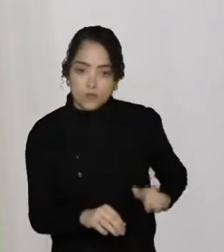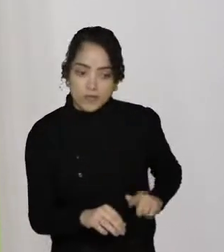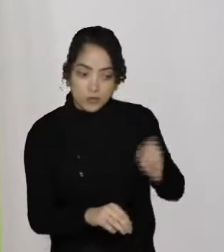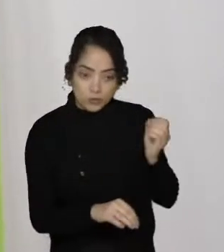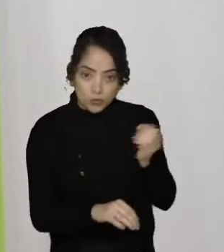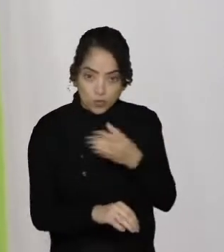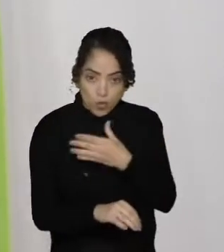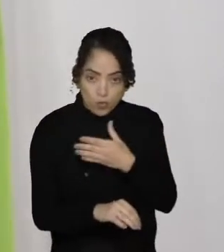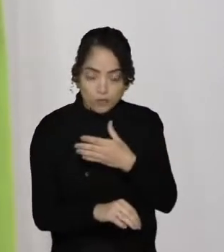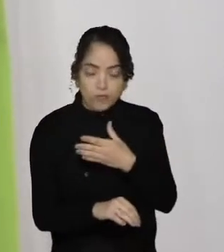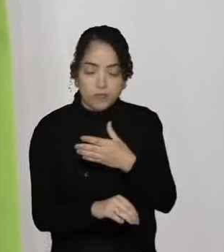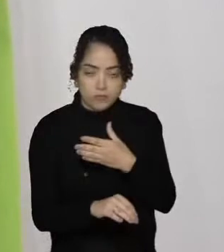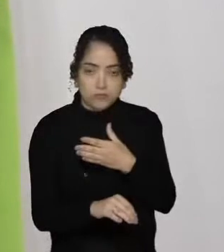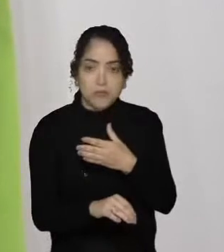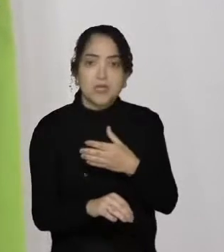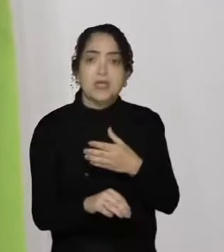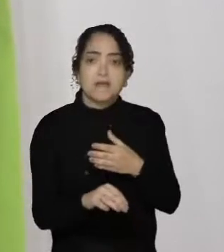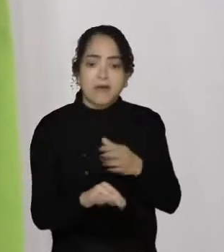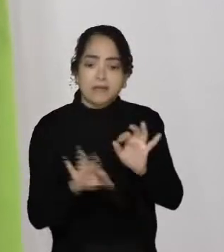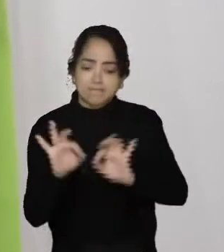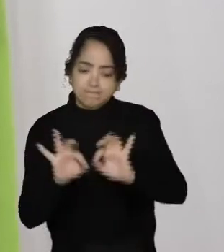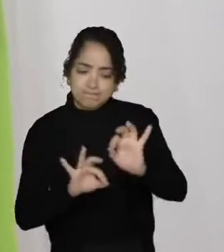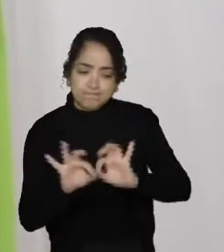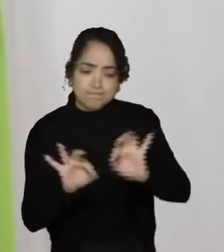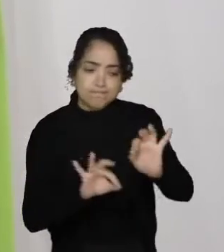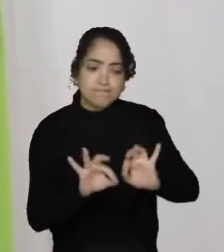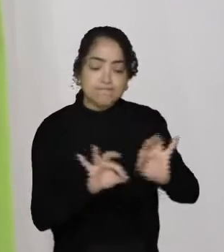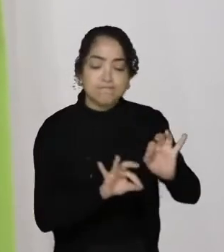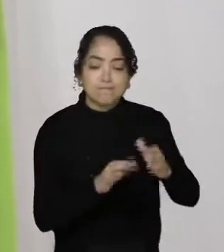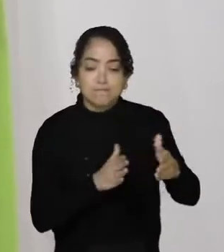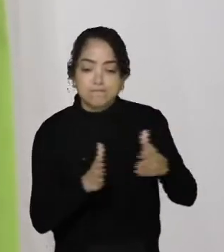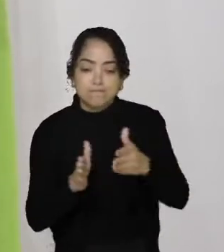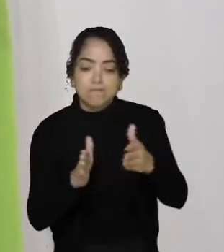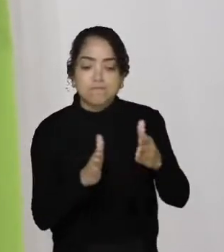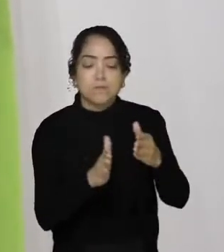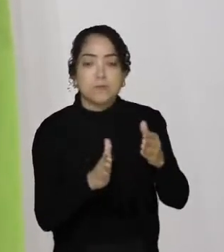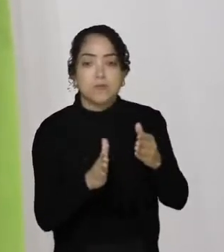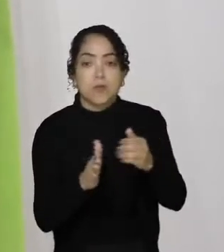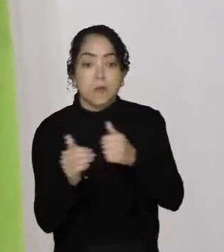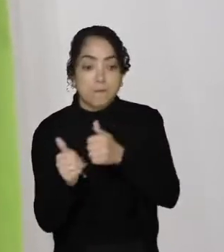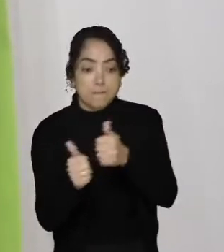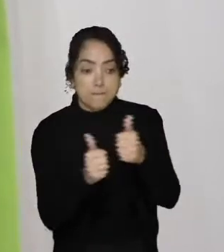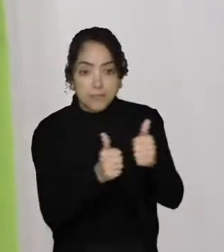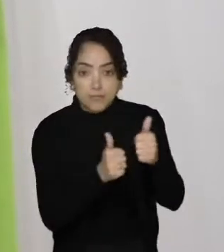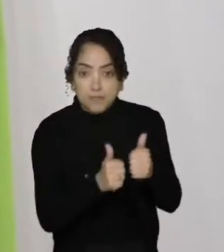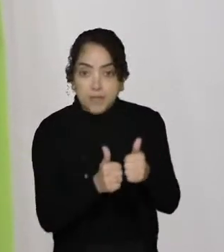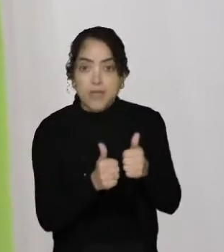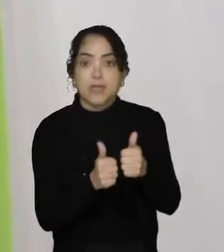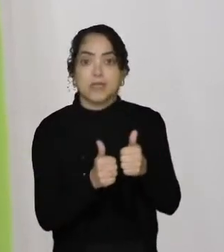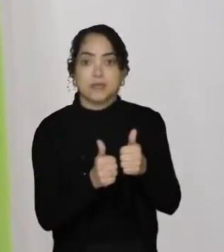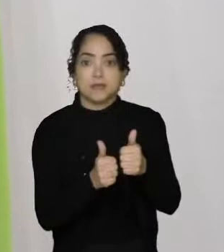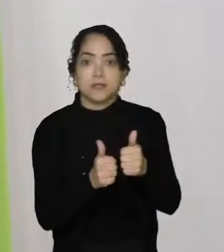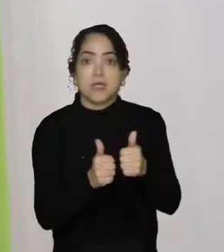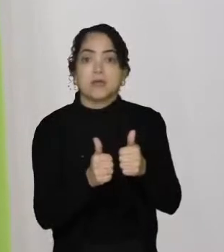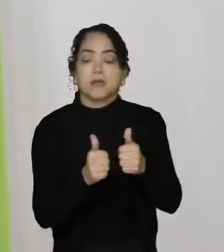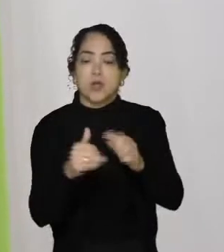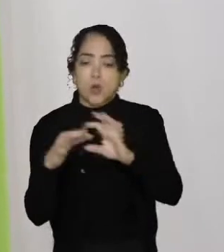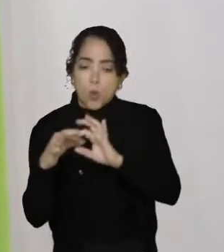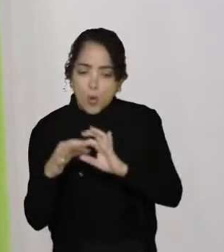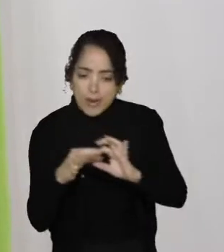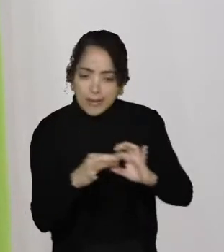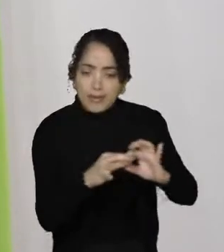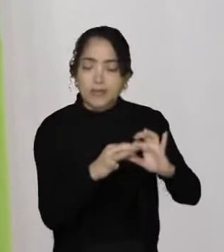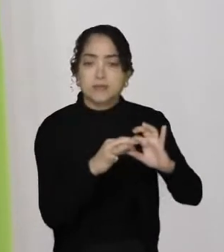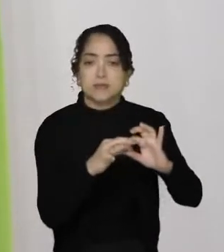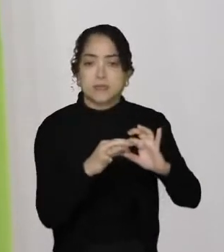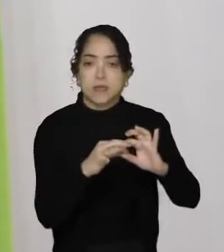vai traçar, vai trilhar o caminho do bem, o caminho da coerência. E ele